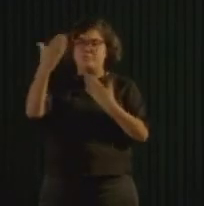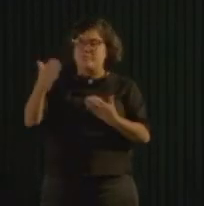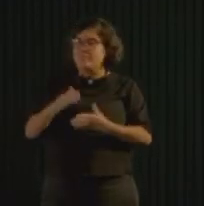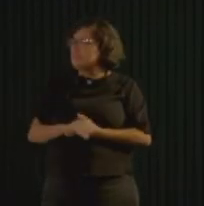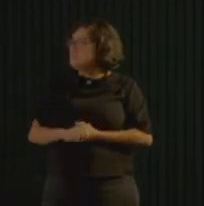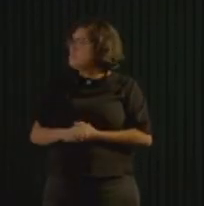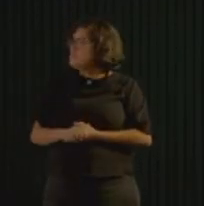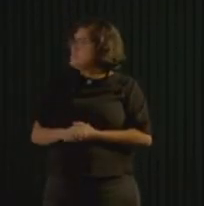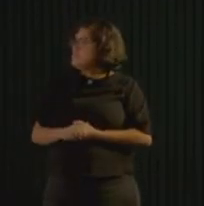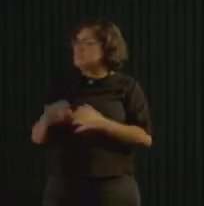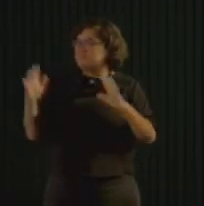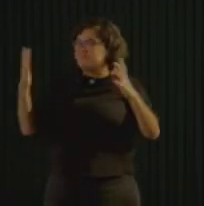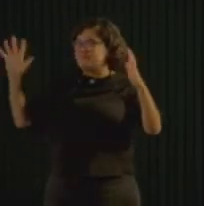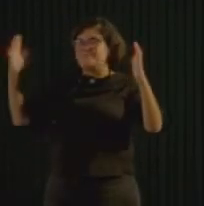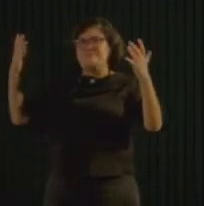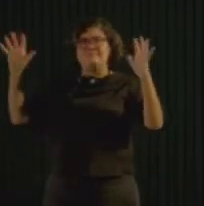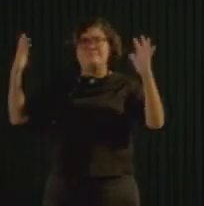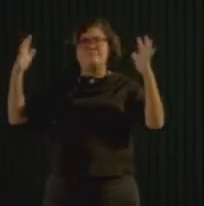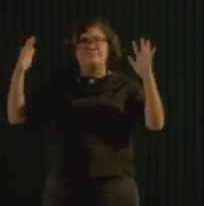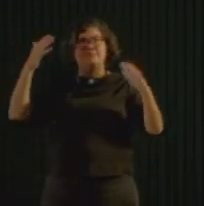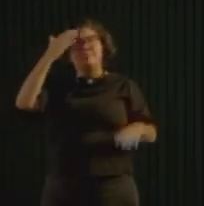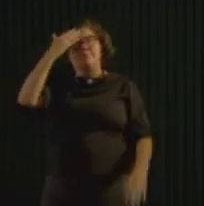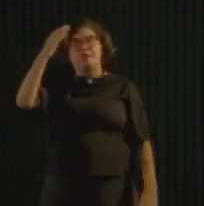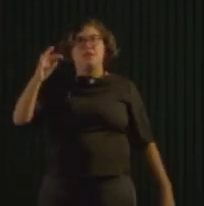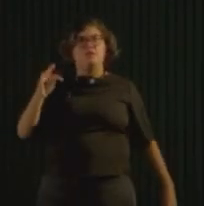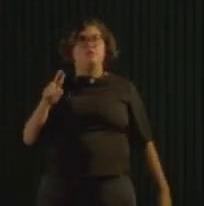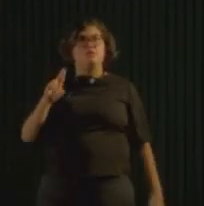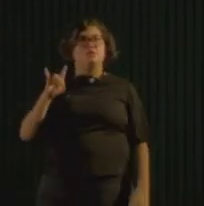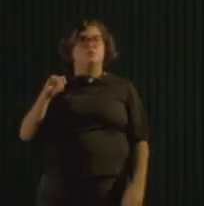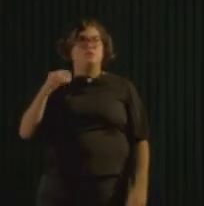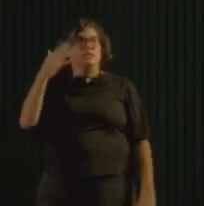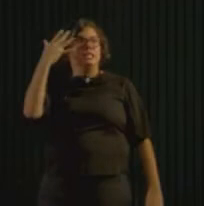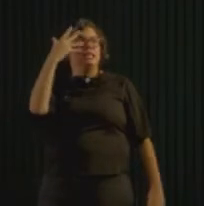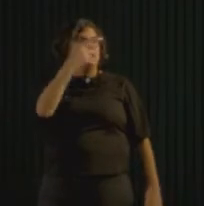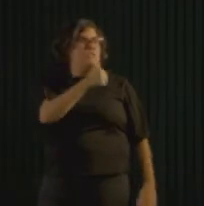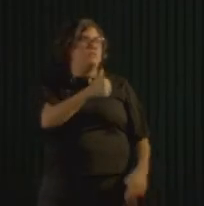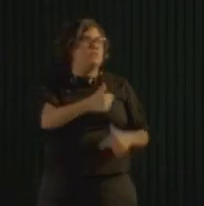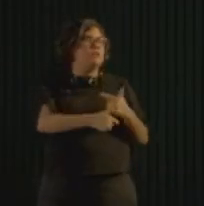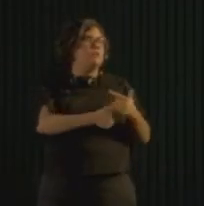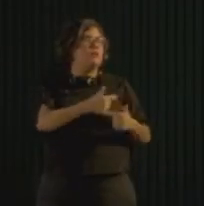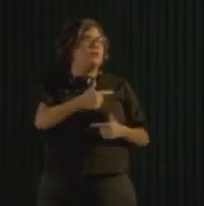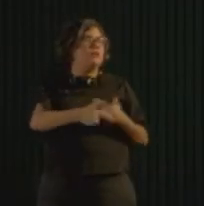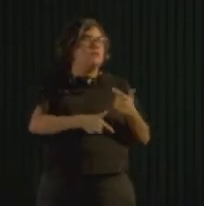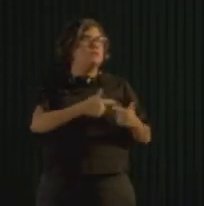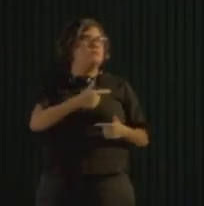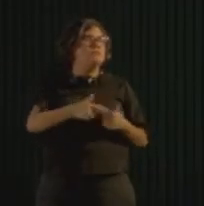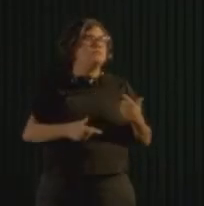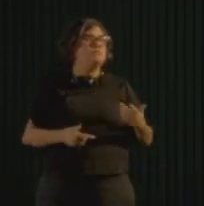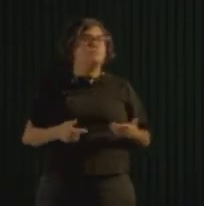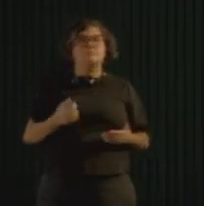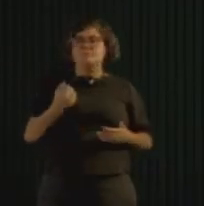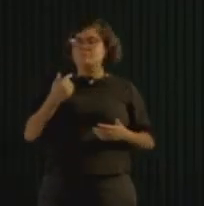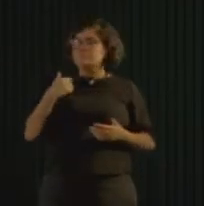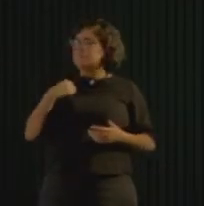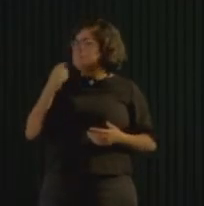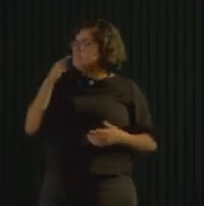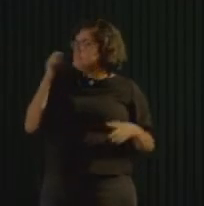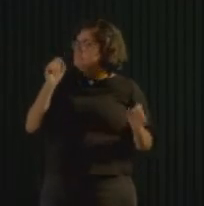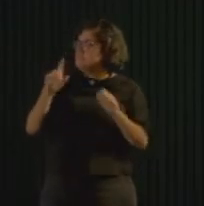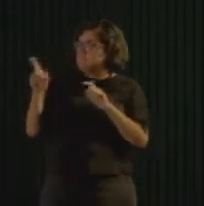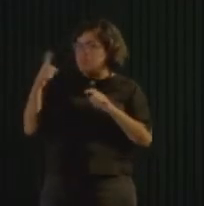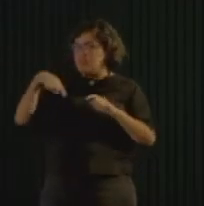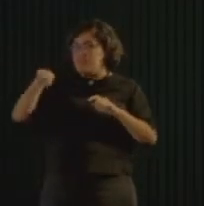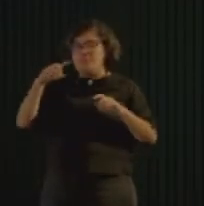Muito obrigada, Túlio. Que coisa linda, que trabalho lindo. Pega a visão aí, você que está nos